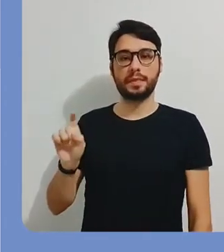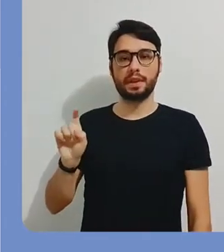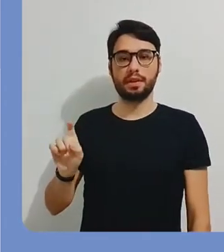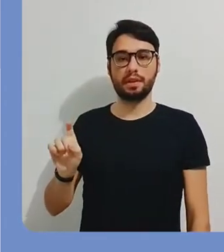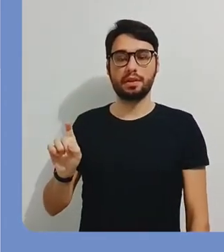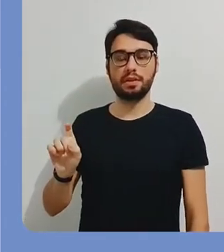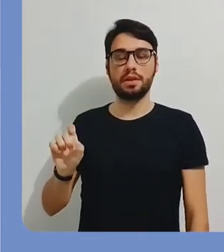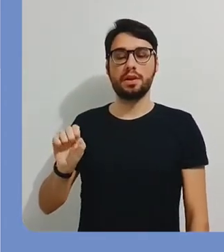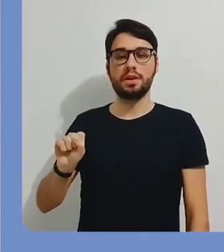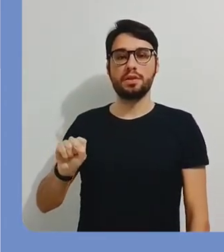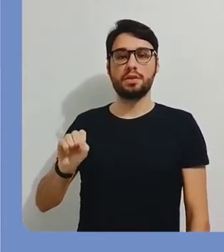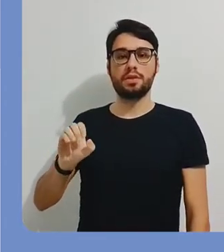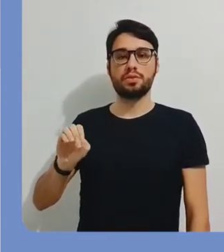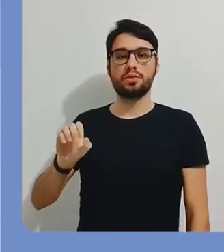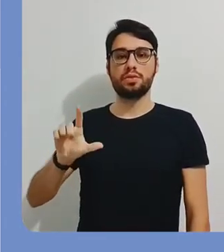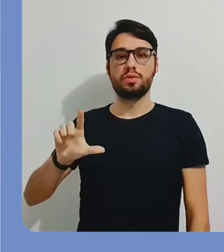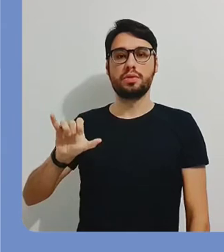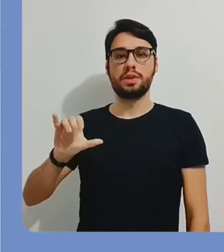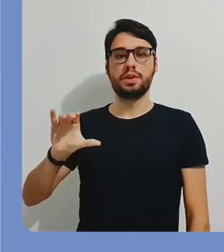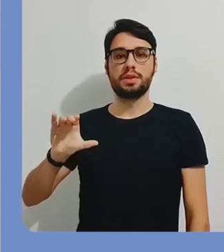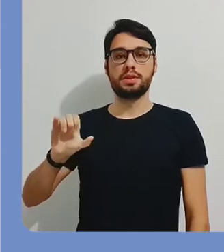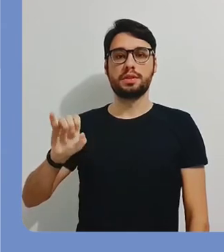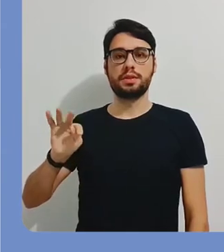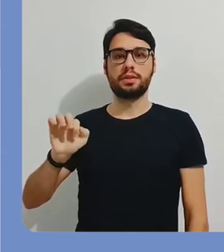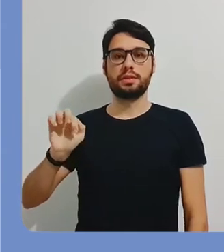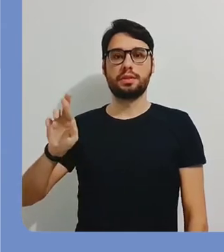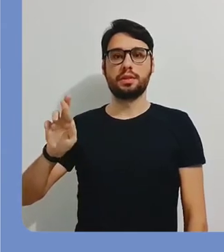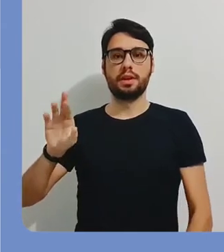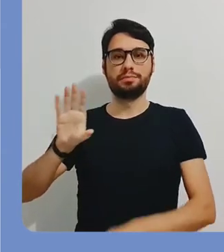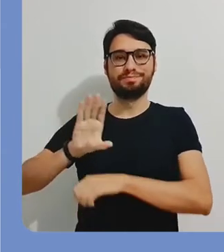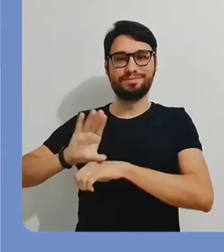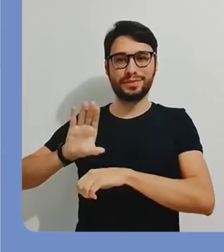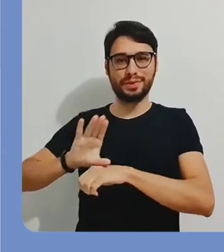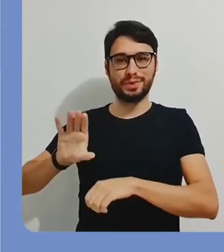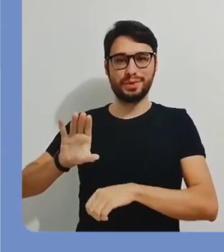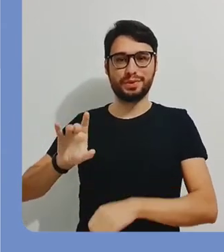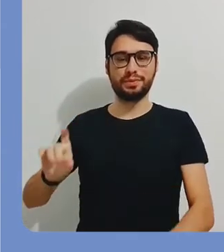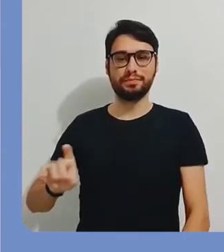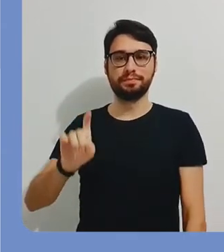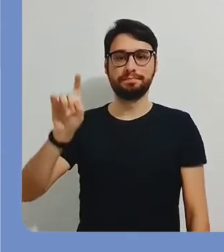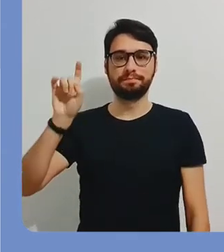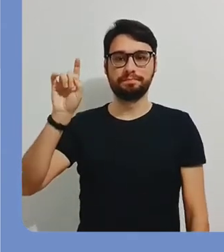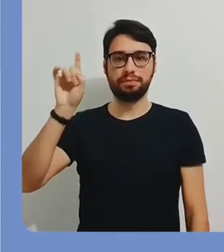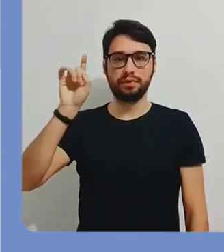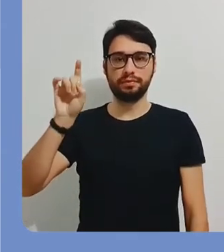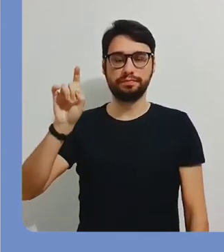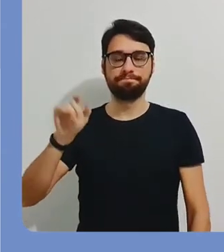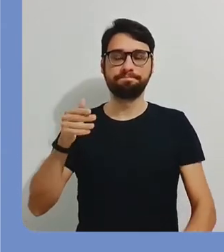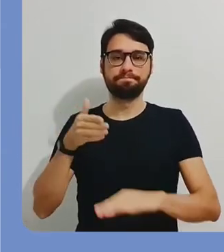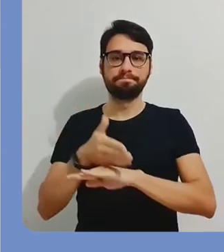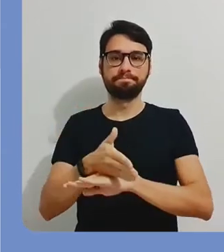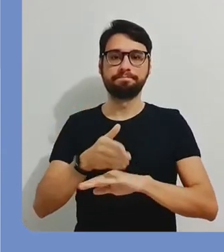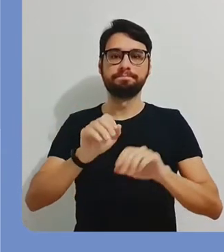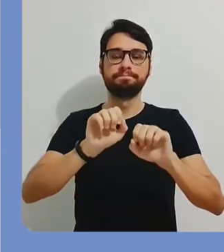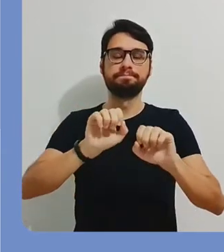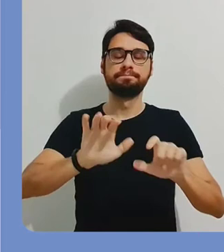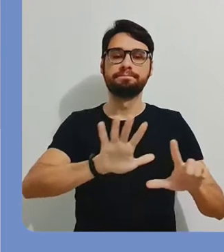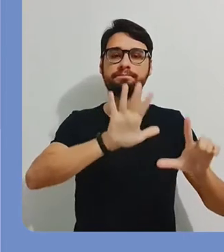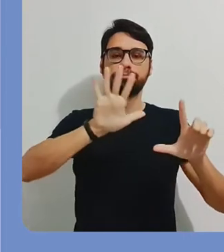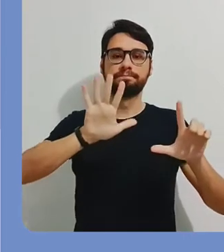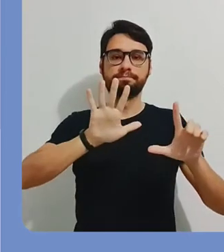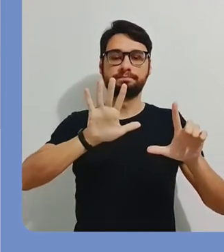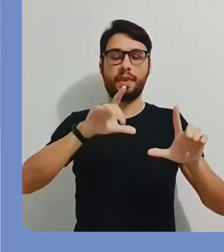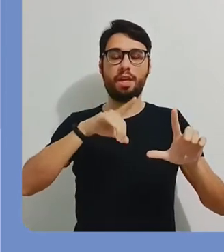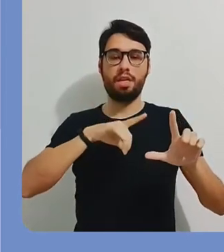espaço dentro do Moodle Grupos, você deve clicar na opção solicitar curso no canto superior esquerdo da sua tela. Bom,